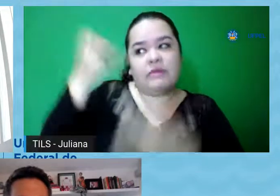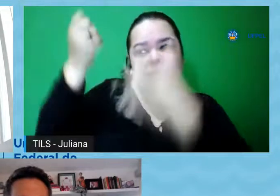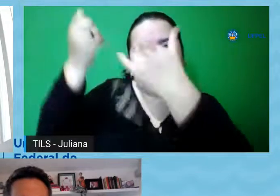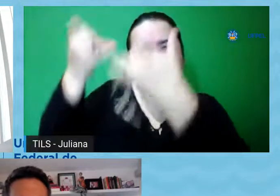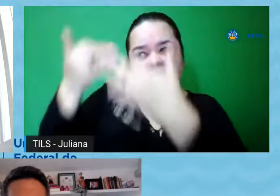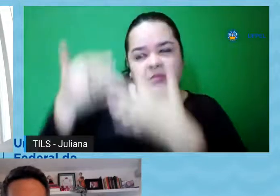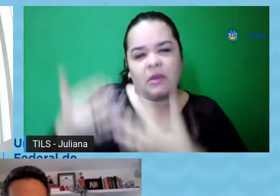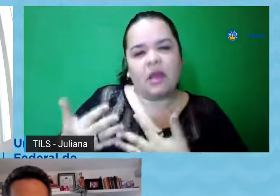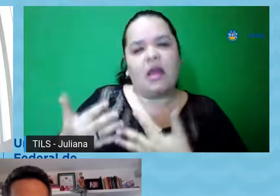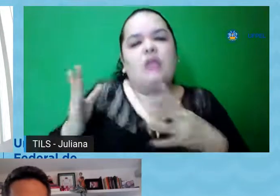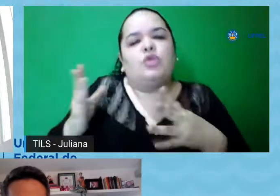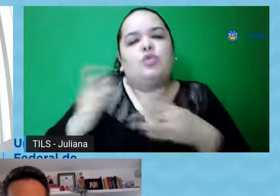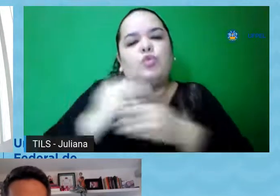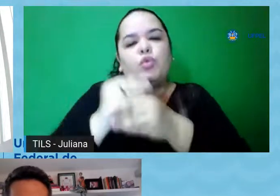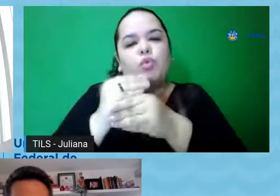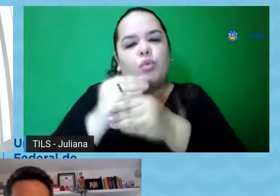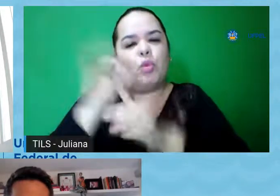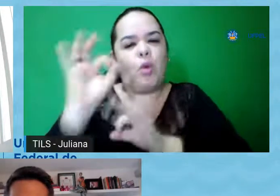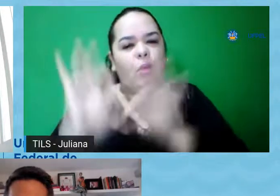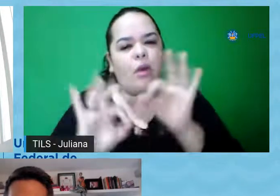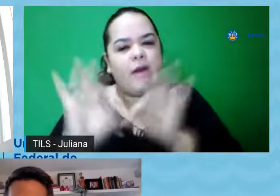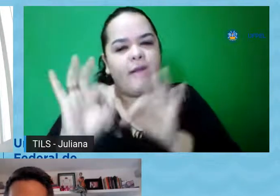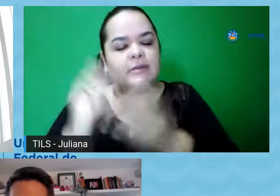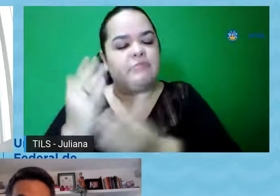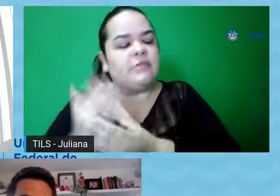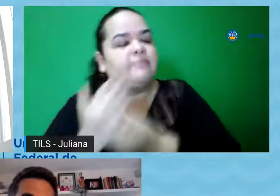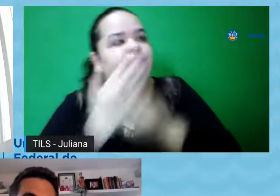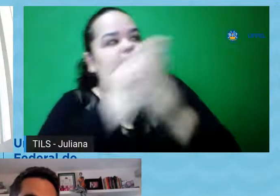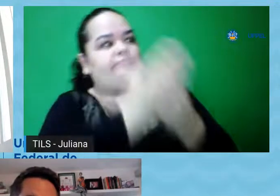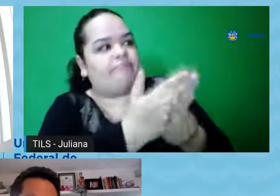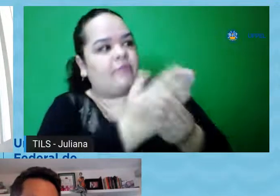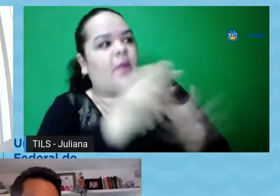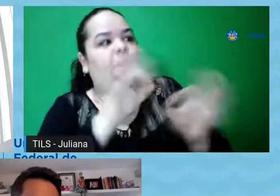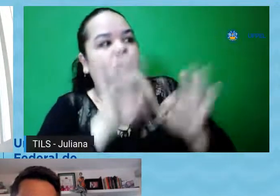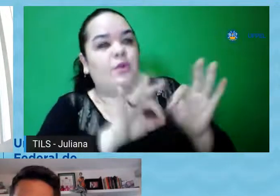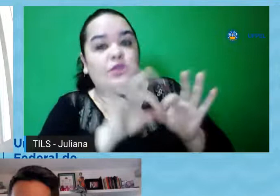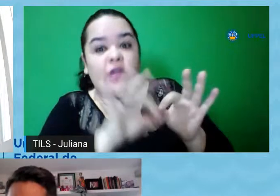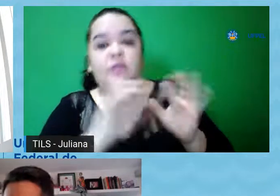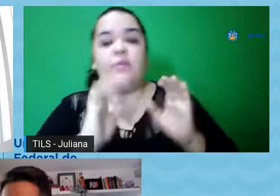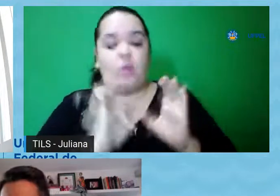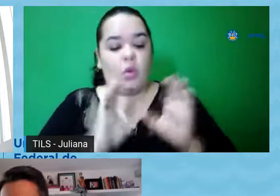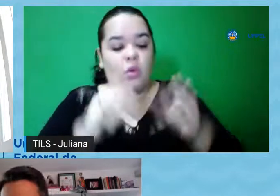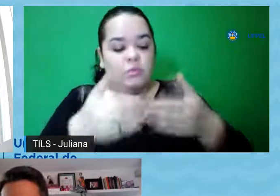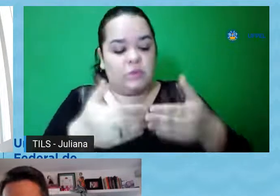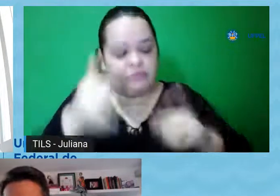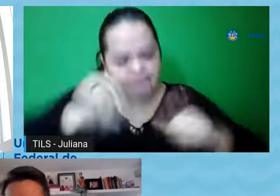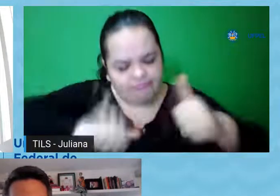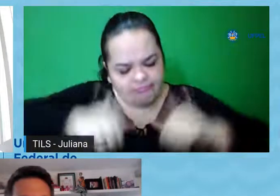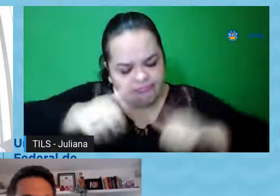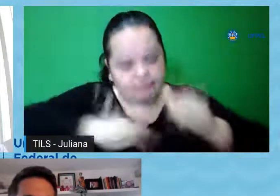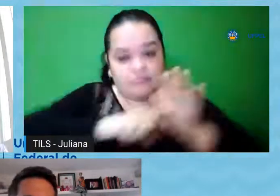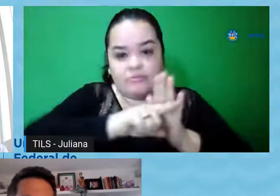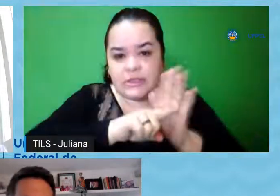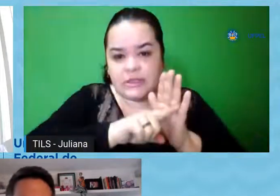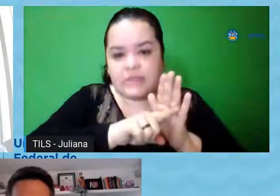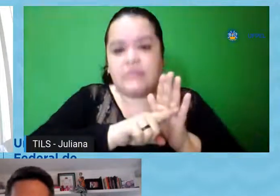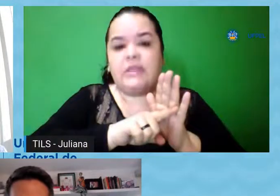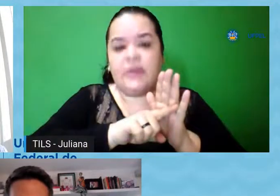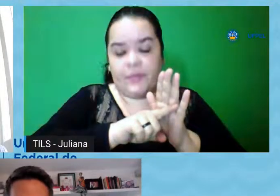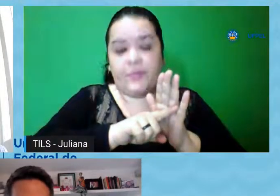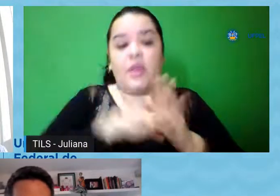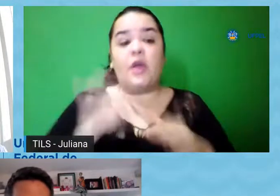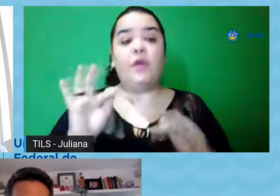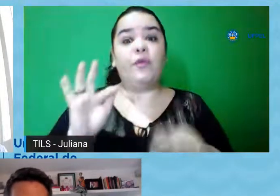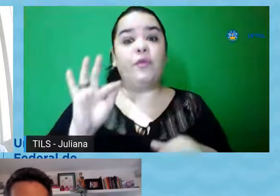de como se organiza o sistema, de como se submete um projeto, né, e dar as direções também para a gente buscar informações complementares, e no final da palestra eu estou